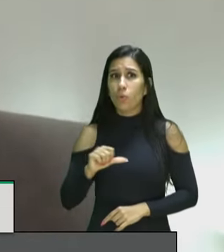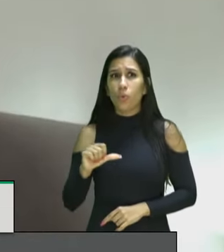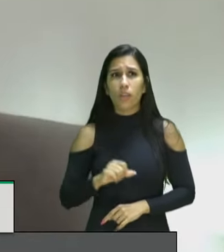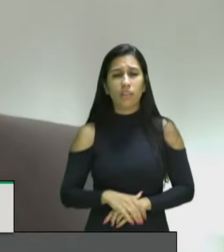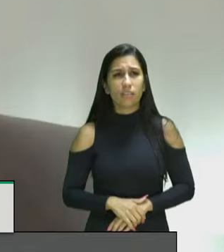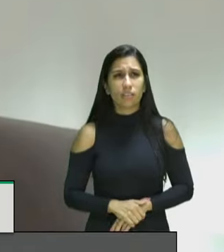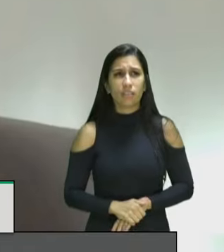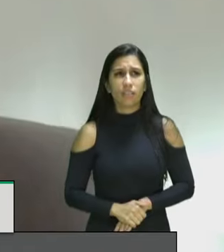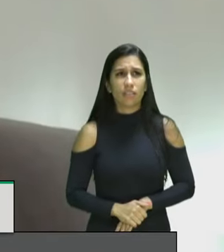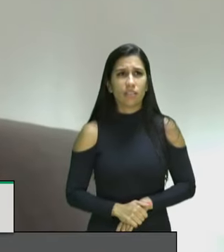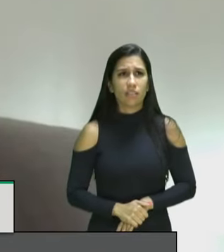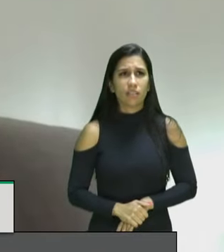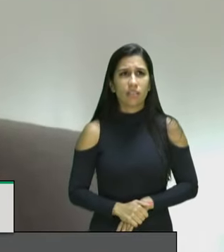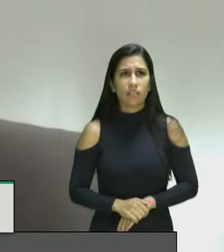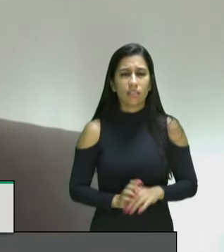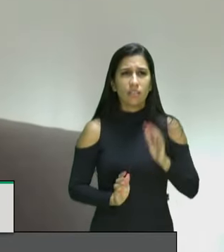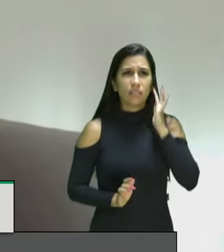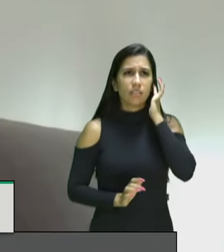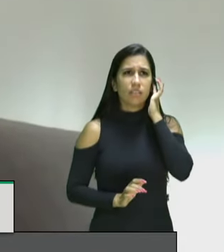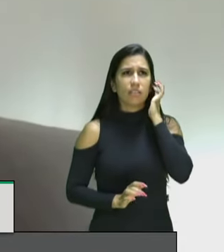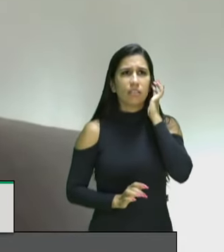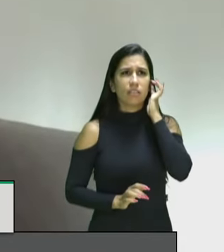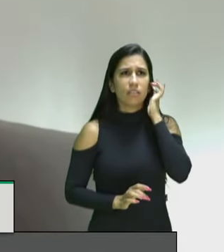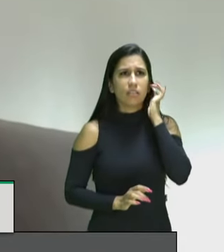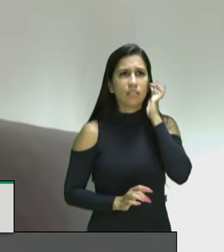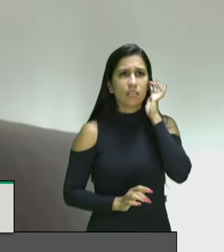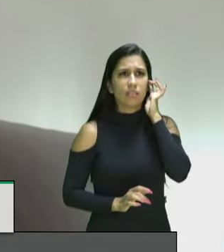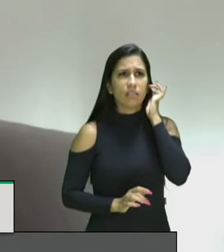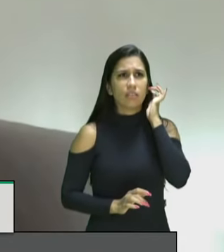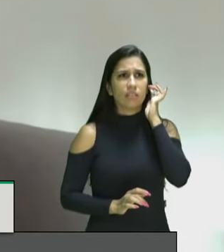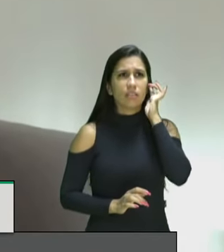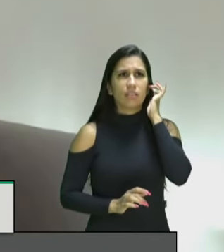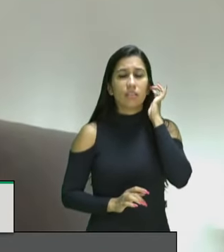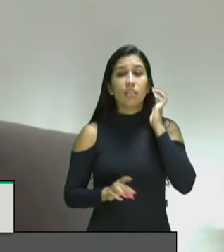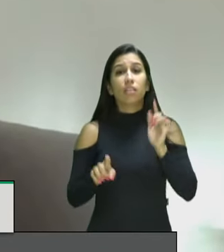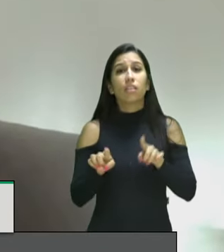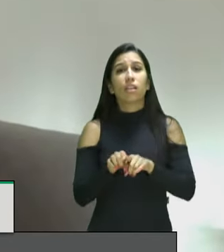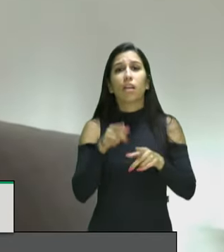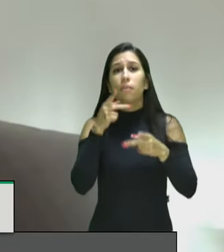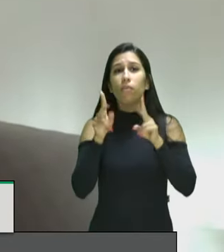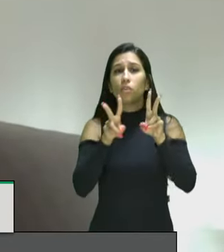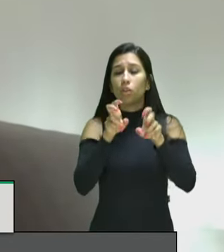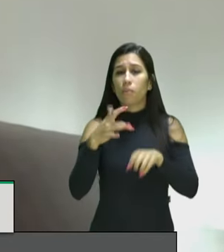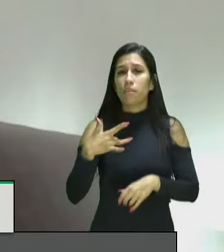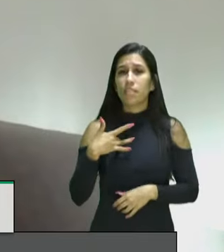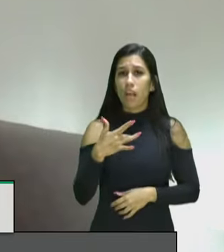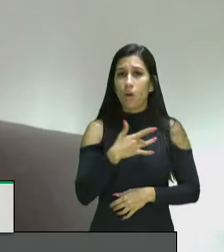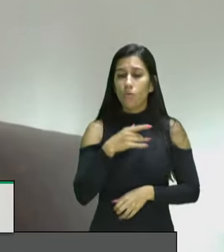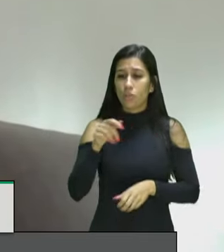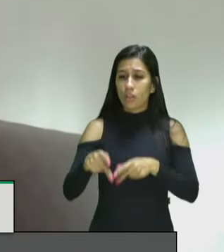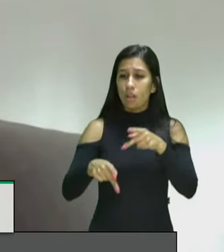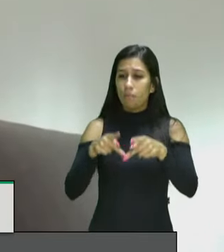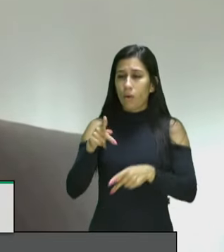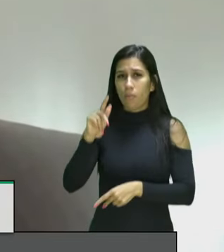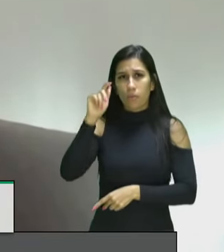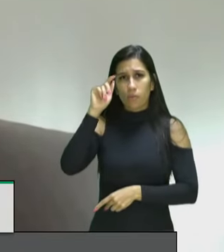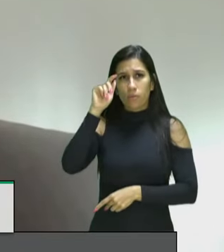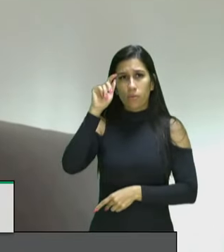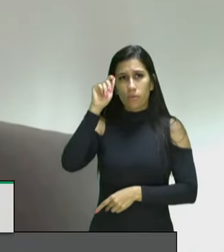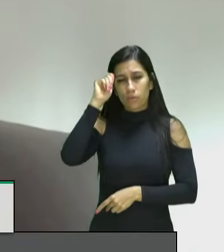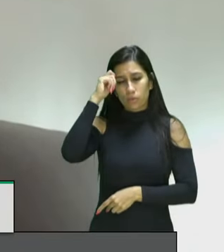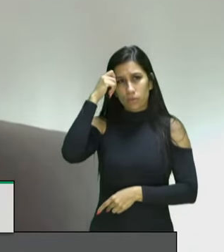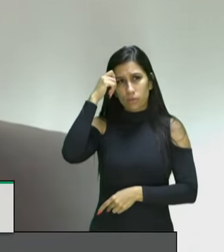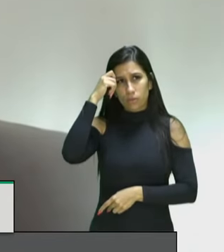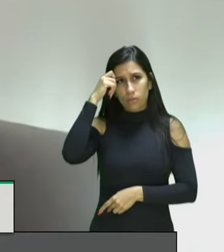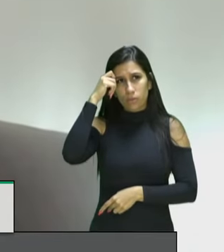nacional de saúde inteira da população negra não está sendo implementado na prática desde ao menos desde